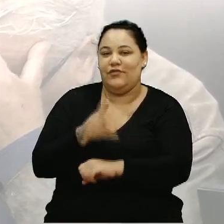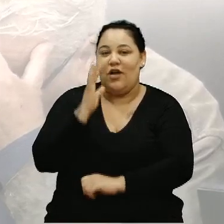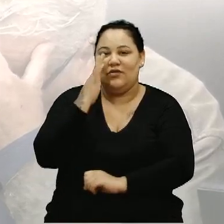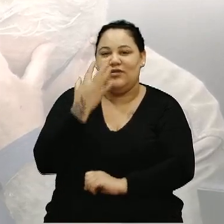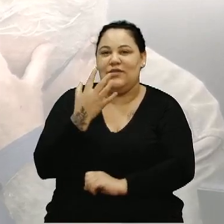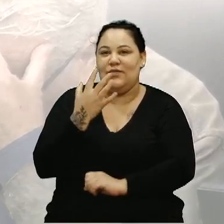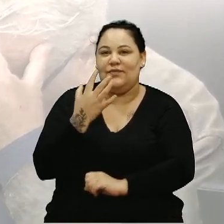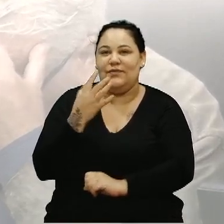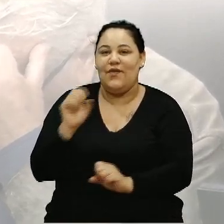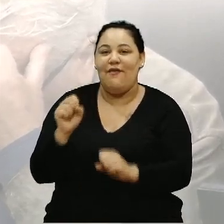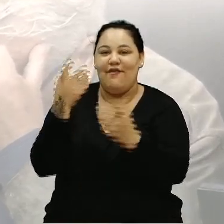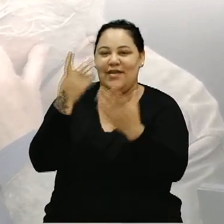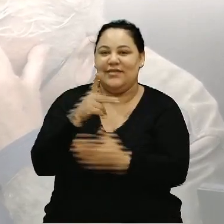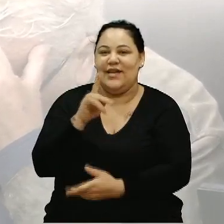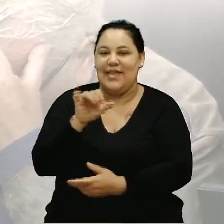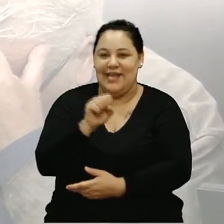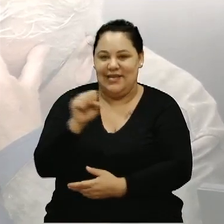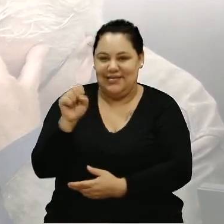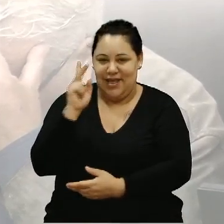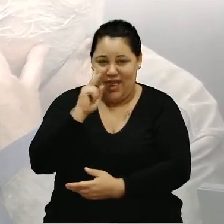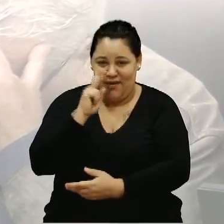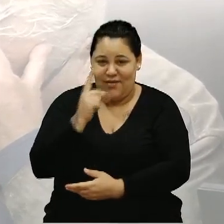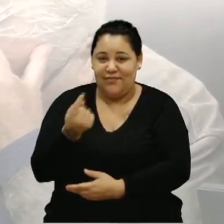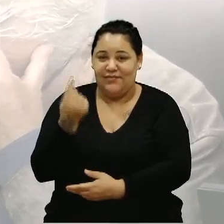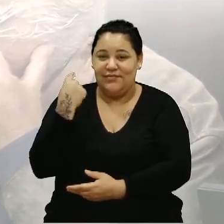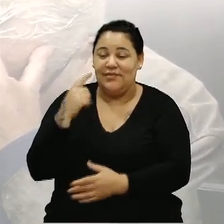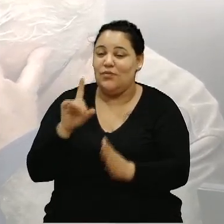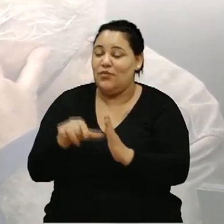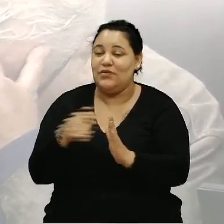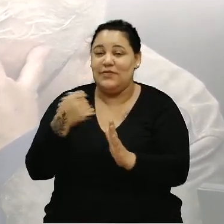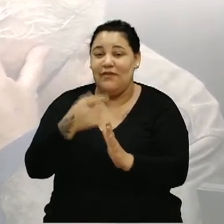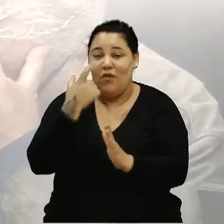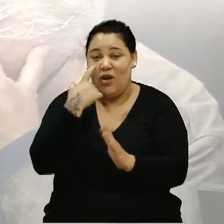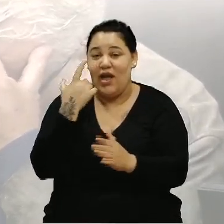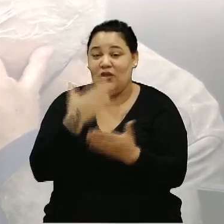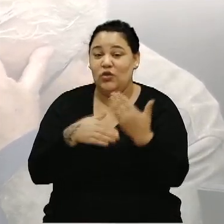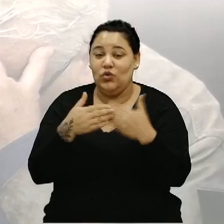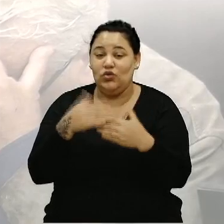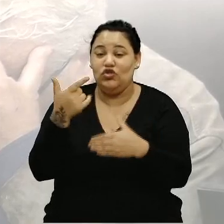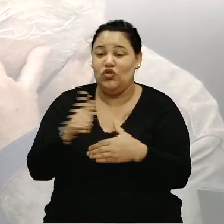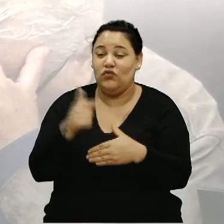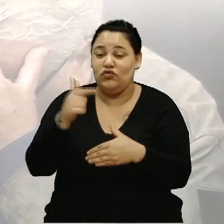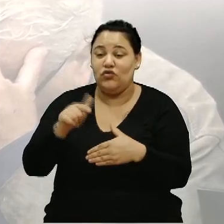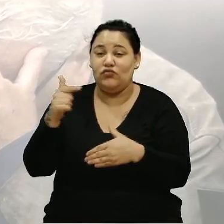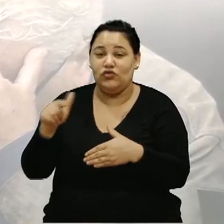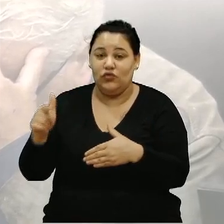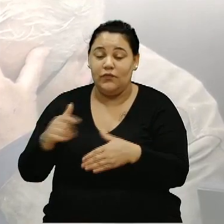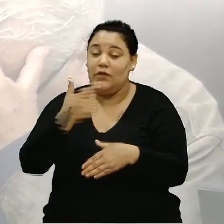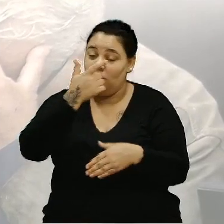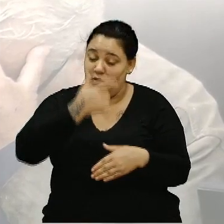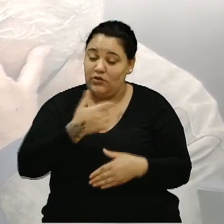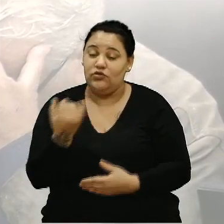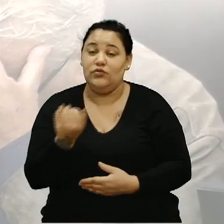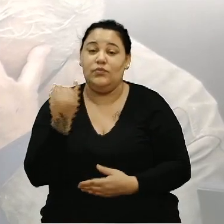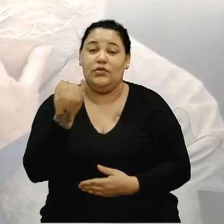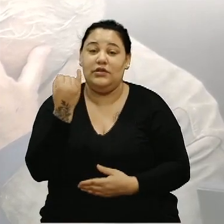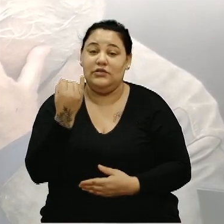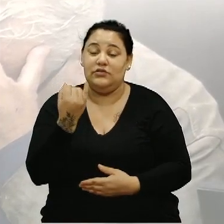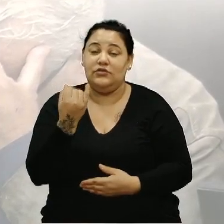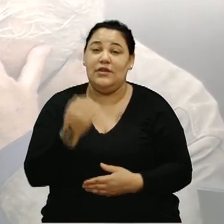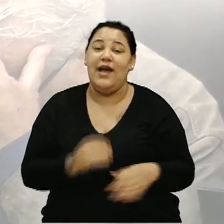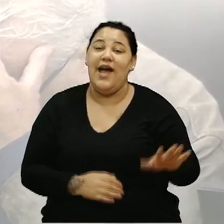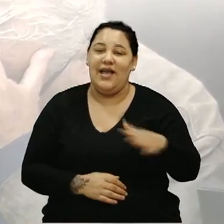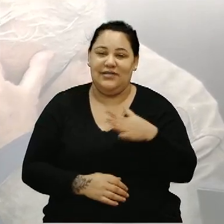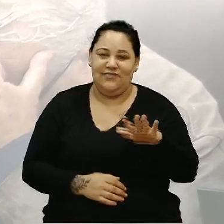Depois teve que tudo ser revisto, rediscutido e feito nova análise. Então eu acho que é importante, em vez de se fazer um monte de